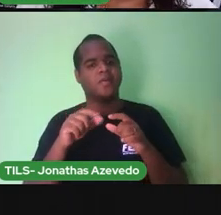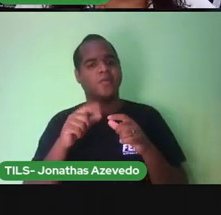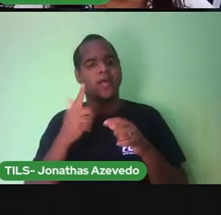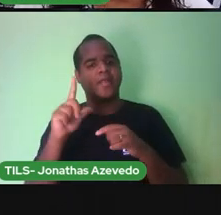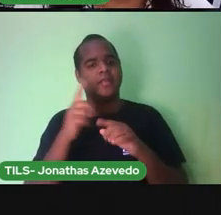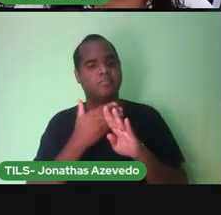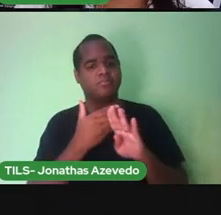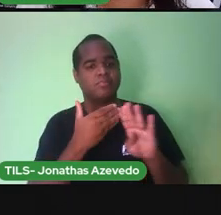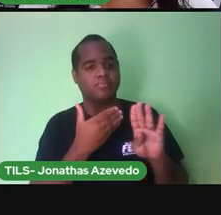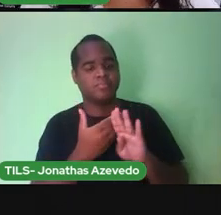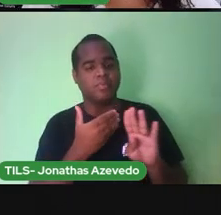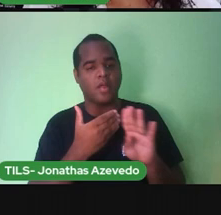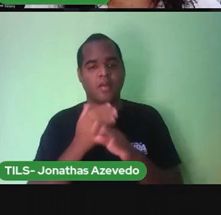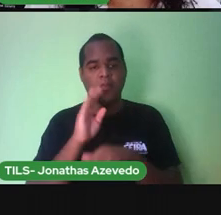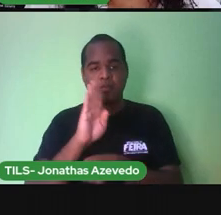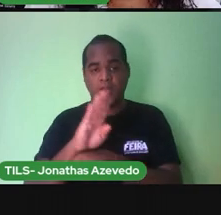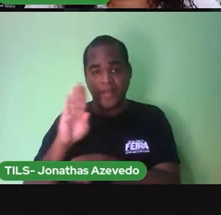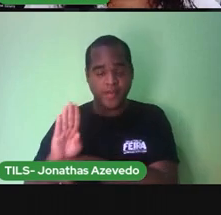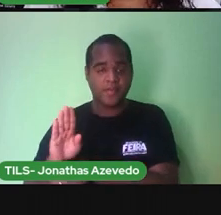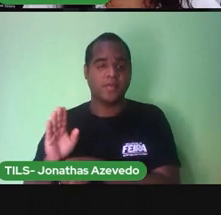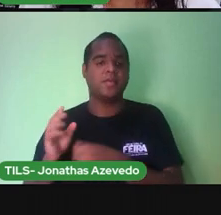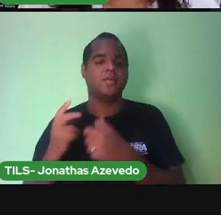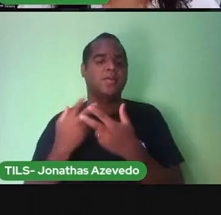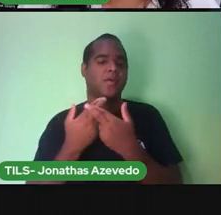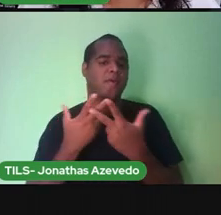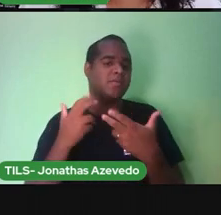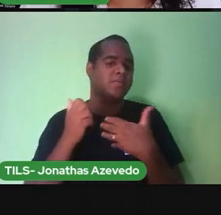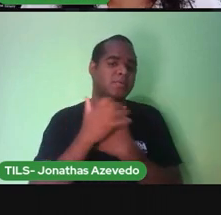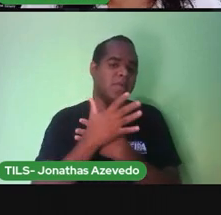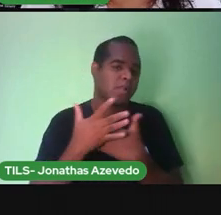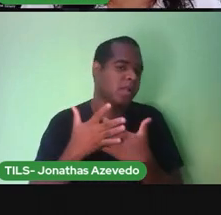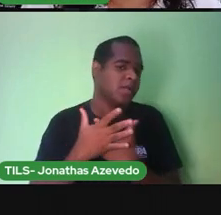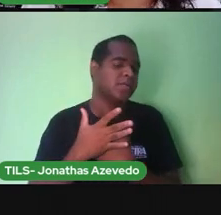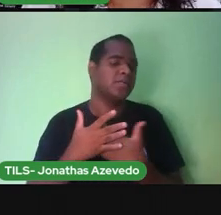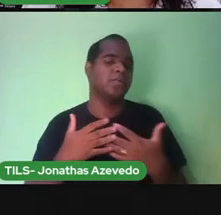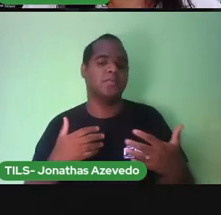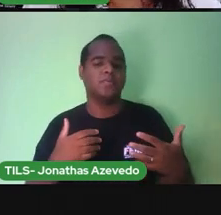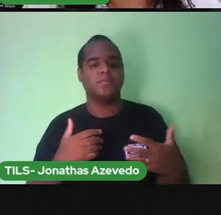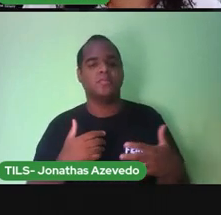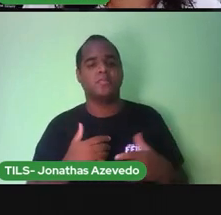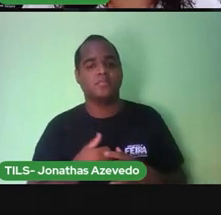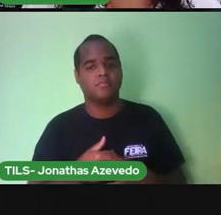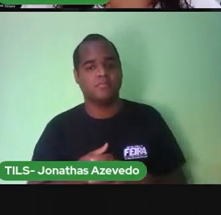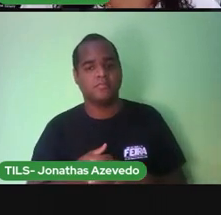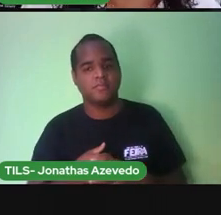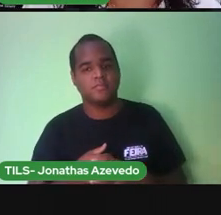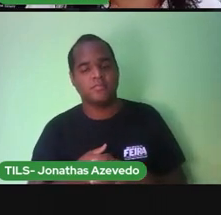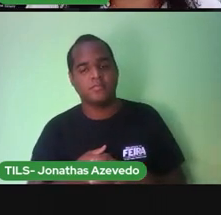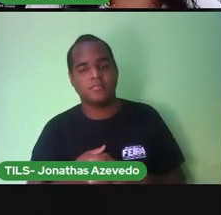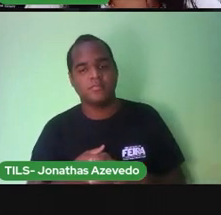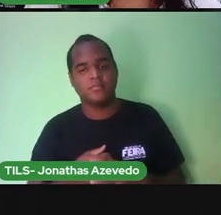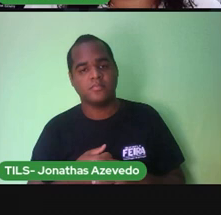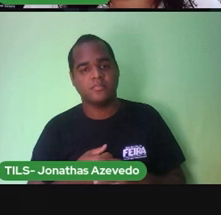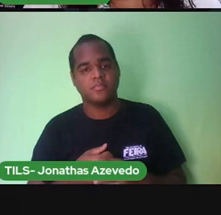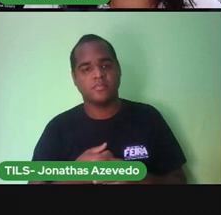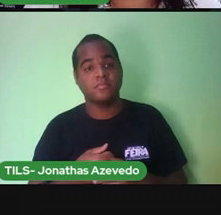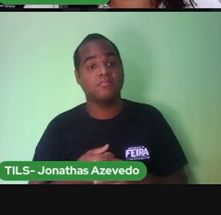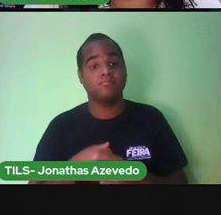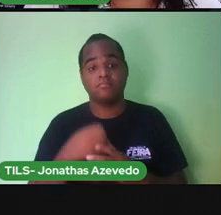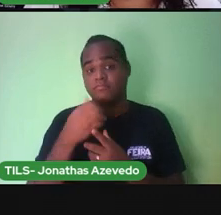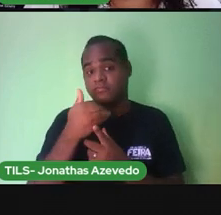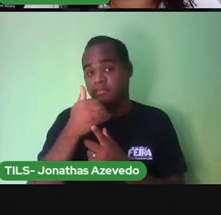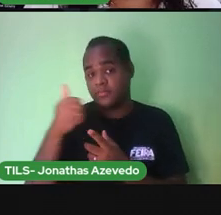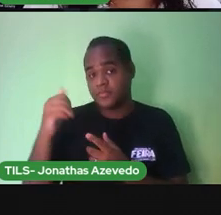os bairros Entre as cidades Por exemplo Daqui em Salvador São cento e dez Cento e oito